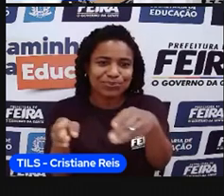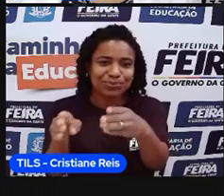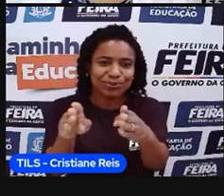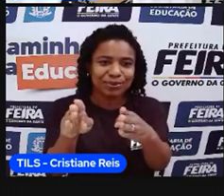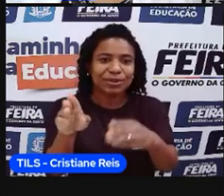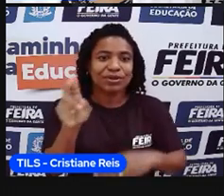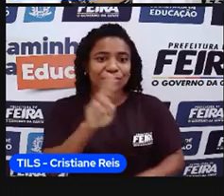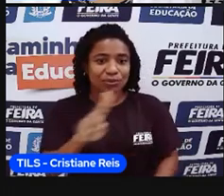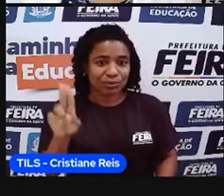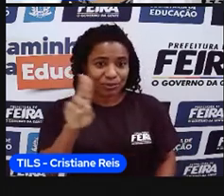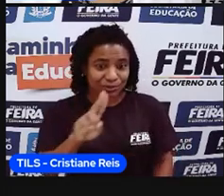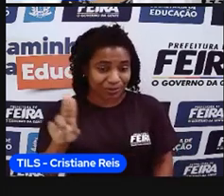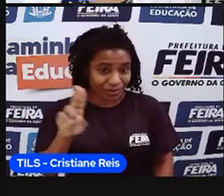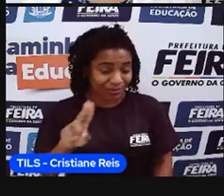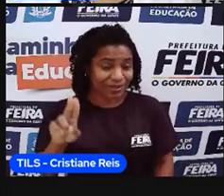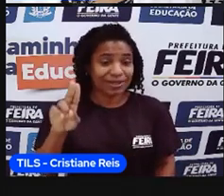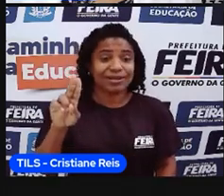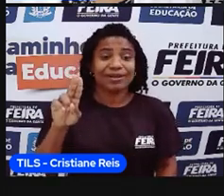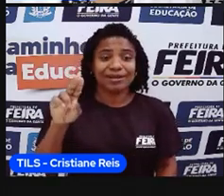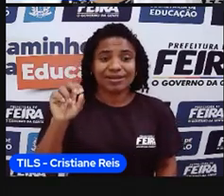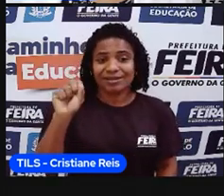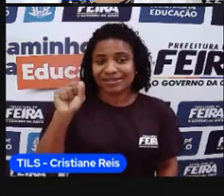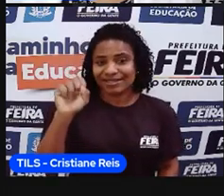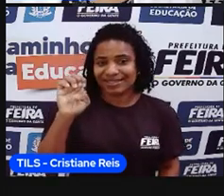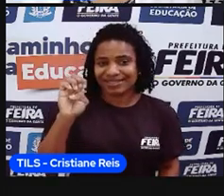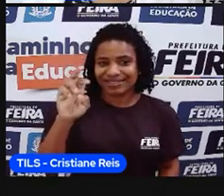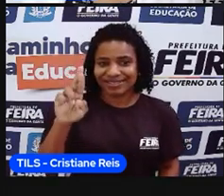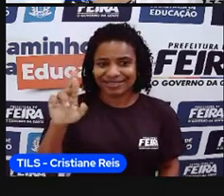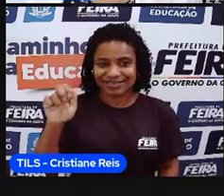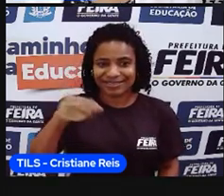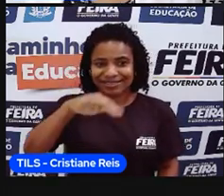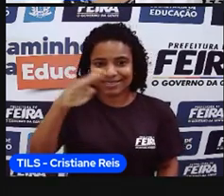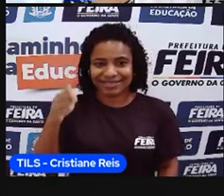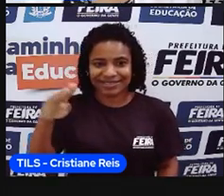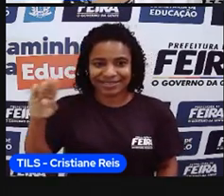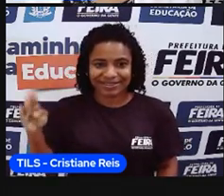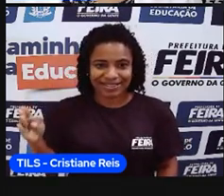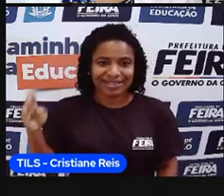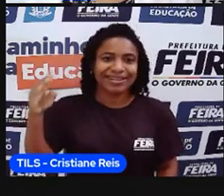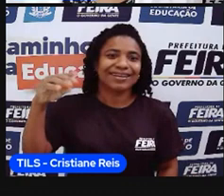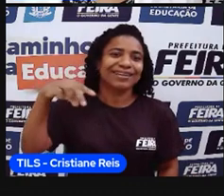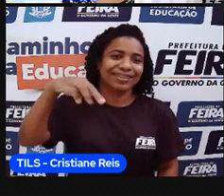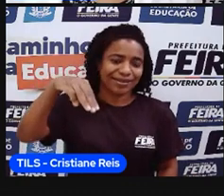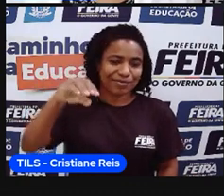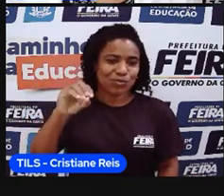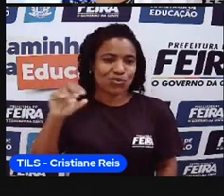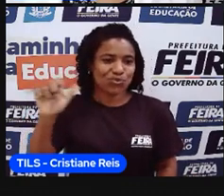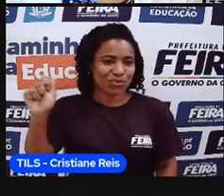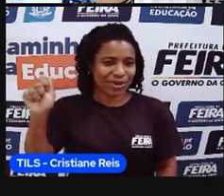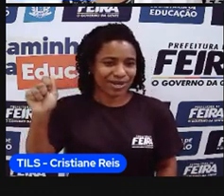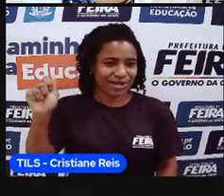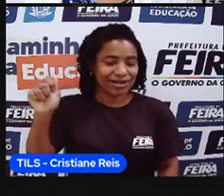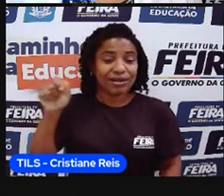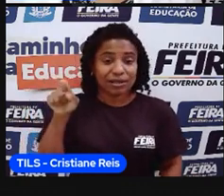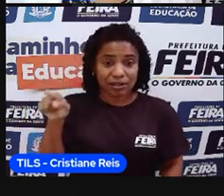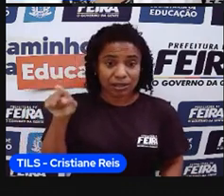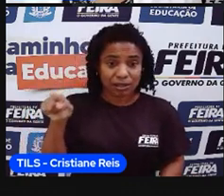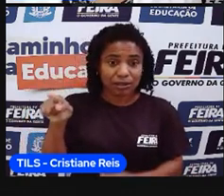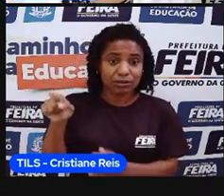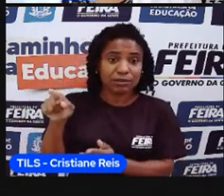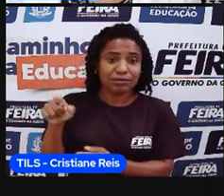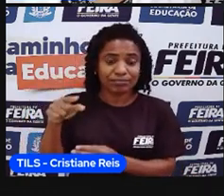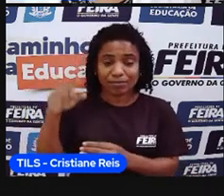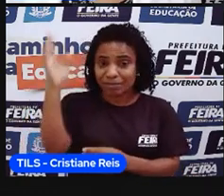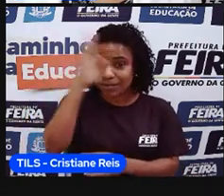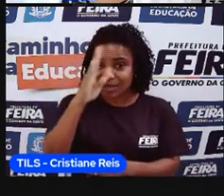Serra da Contamana, mas a gente chama ela de Serra do Divisor, porque é a divisão que a gente tem, entre o